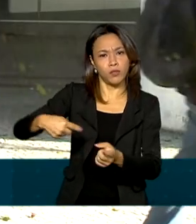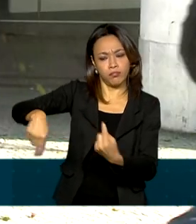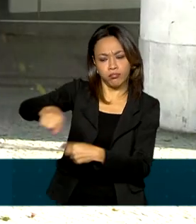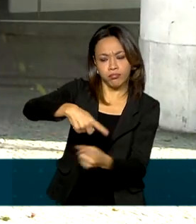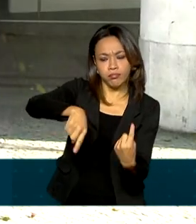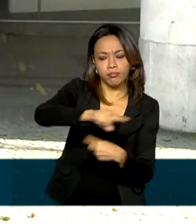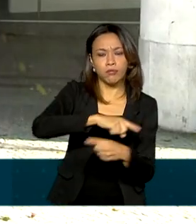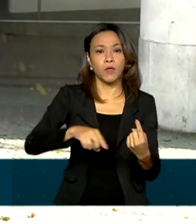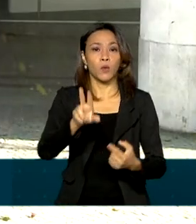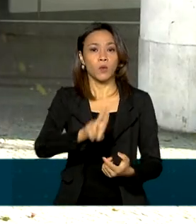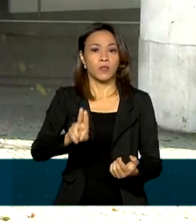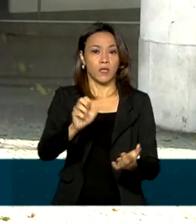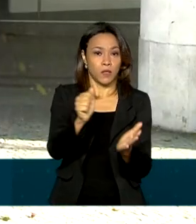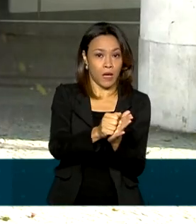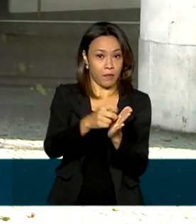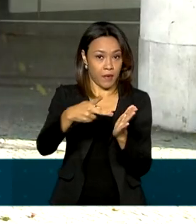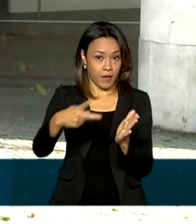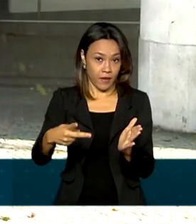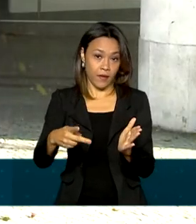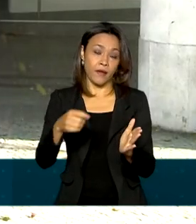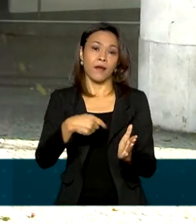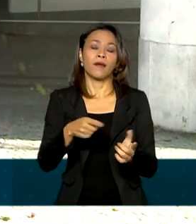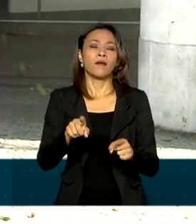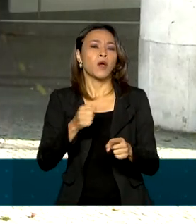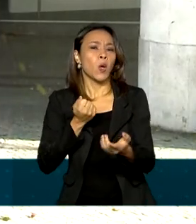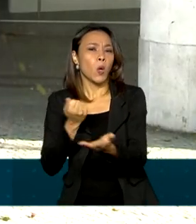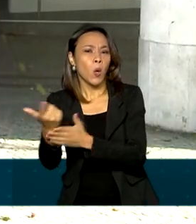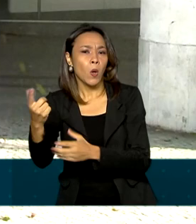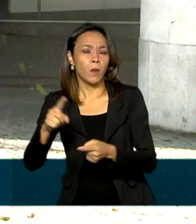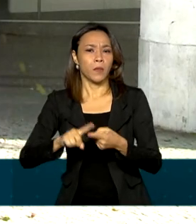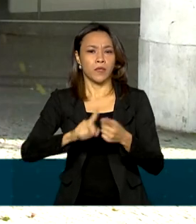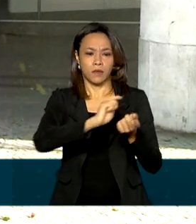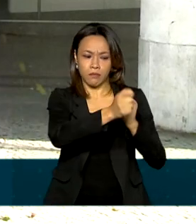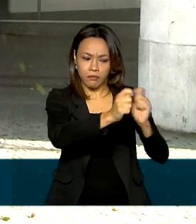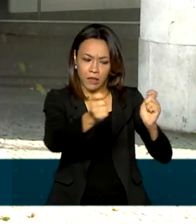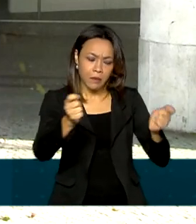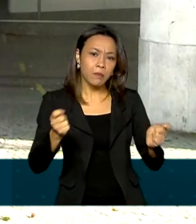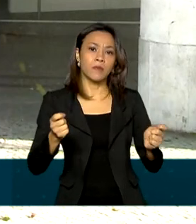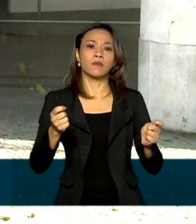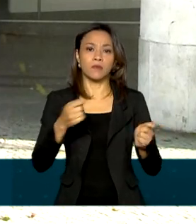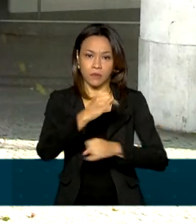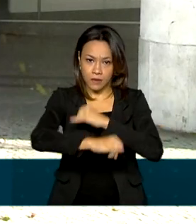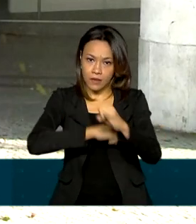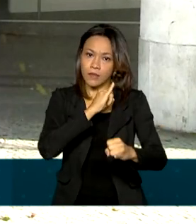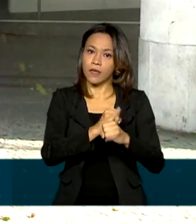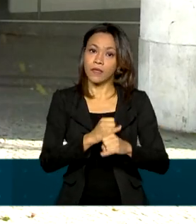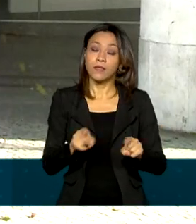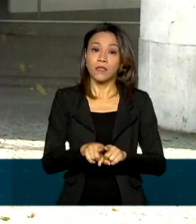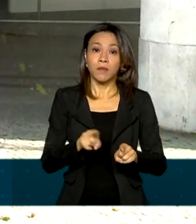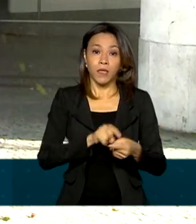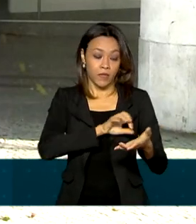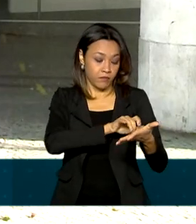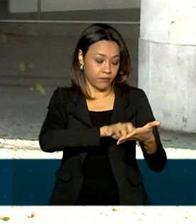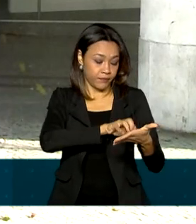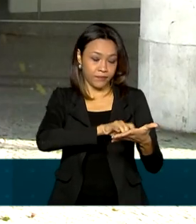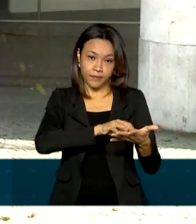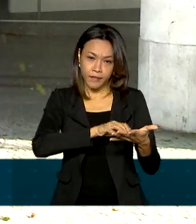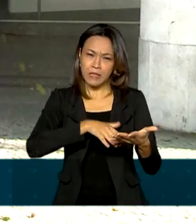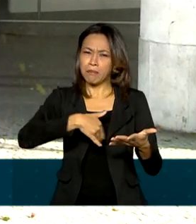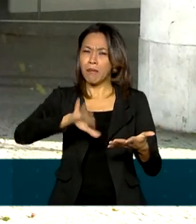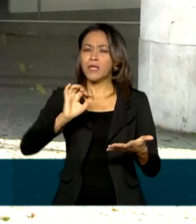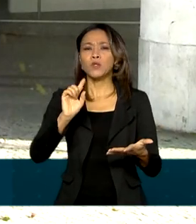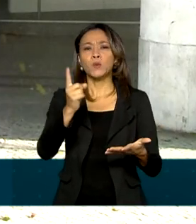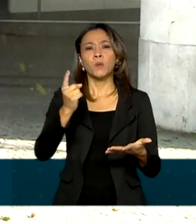aplicativo Caixa Tem para pagamento de boleto, compras na internet e também pode ser usado nas maquininhas em mais de 1 milhão de